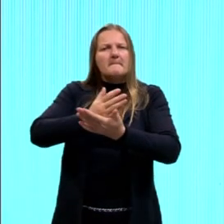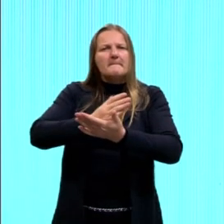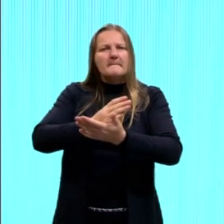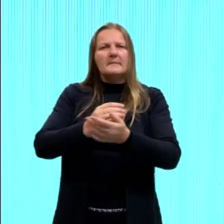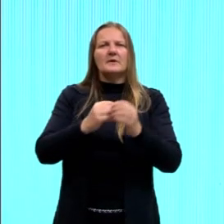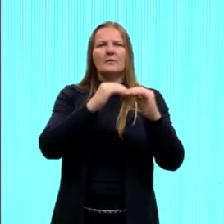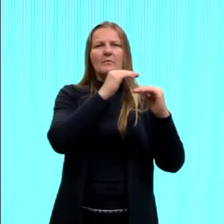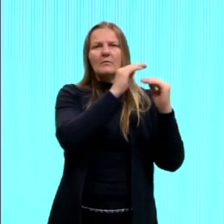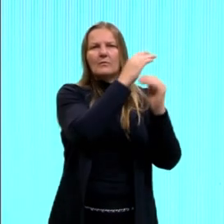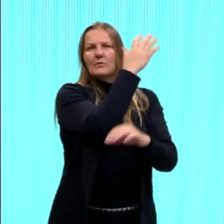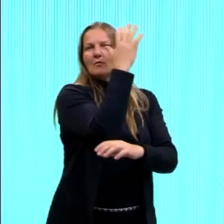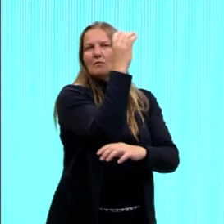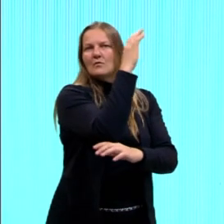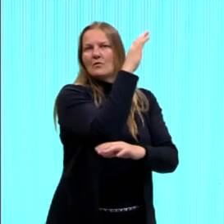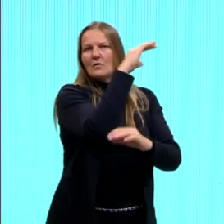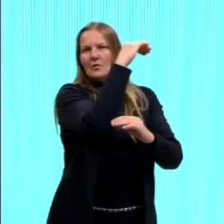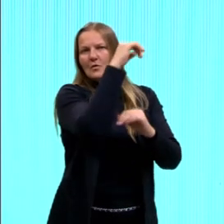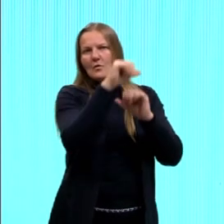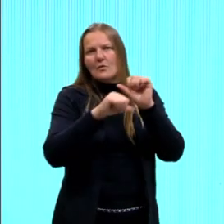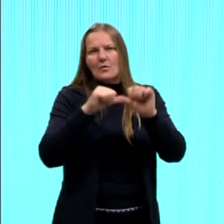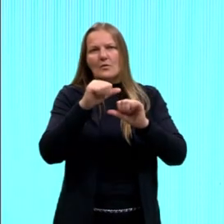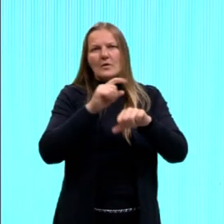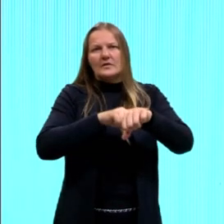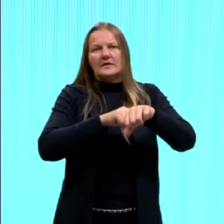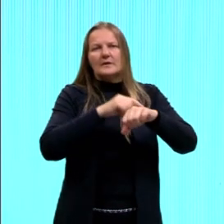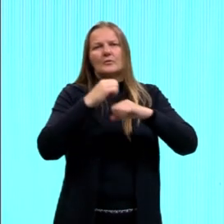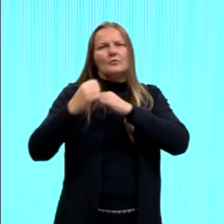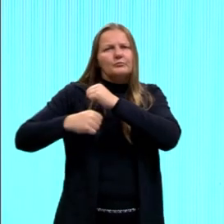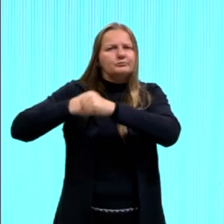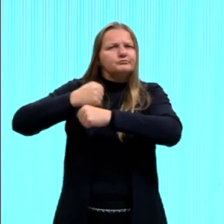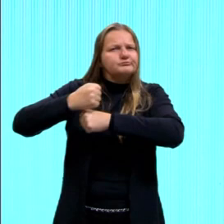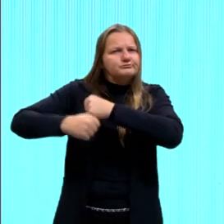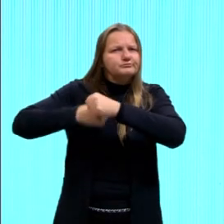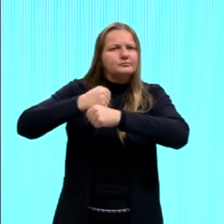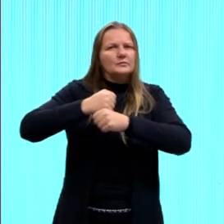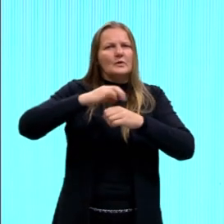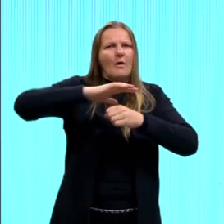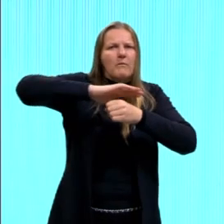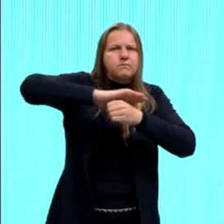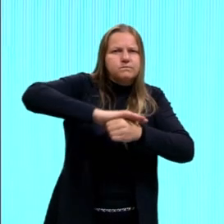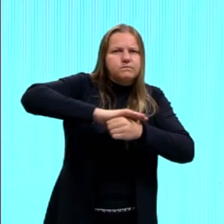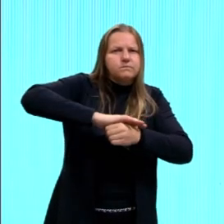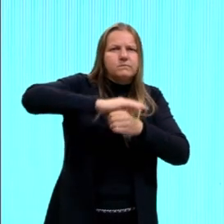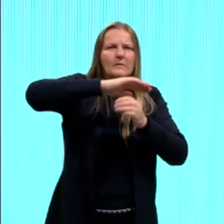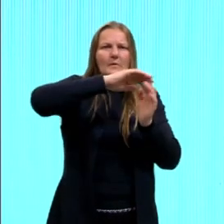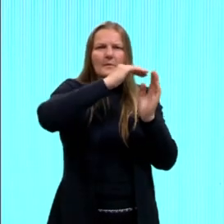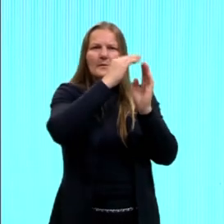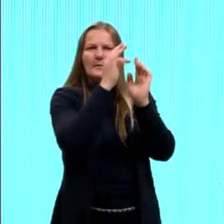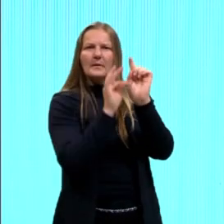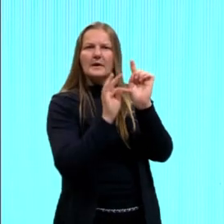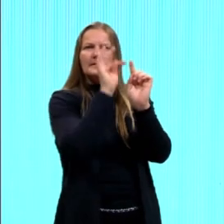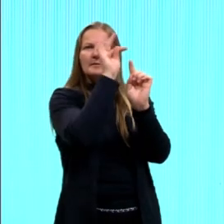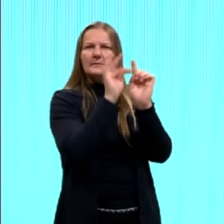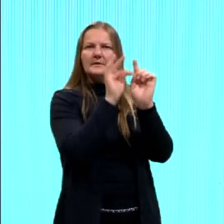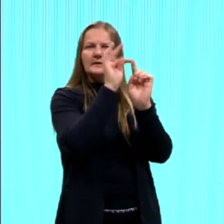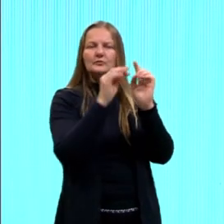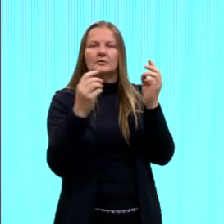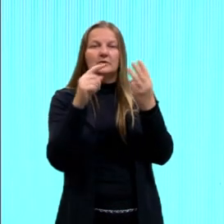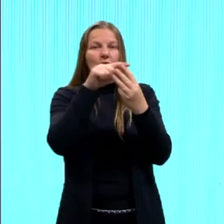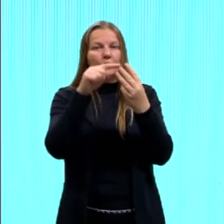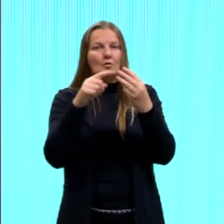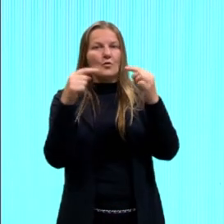acontece? Olha aqui, eu preciso de tempo, pressão e temperatura. Então, eu preciso ter uma temperatura alta, né, para ir